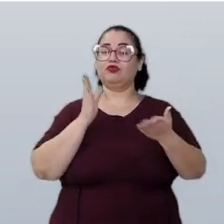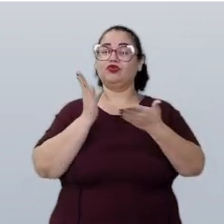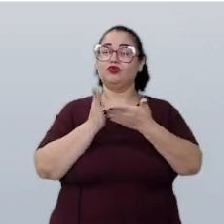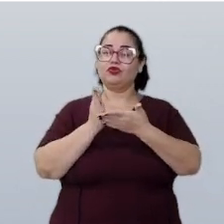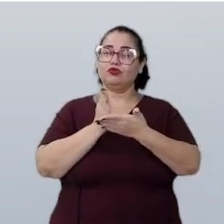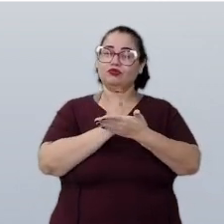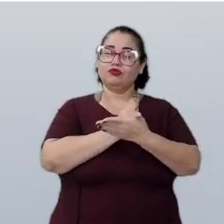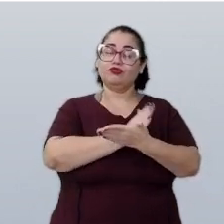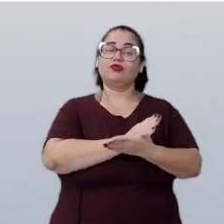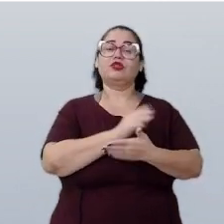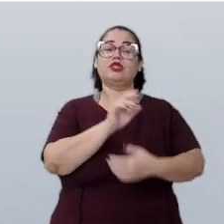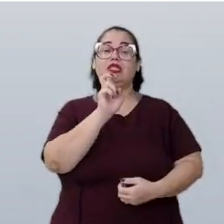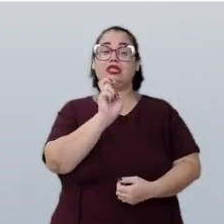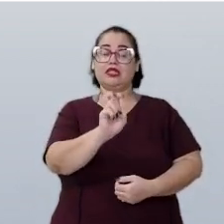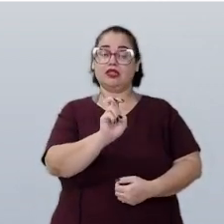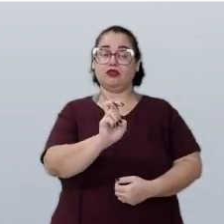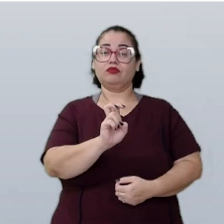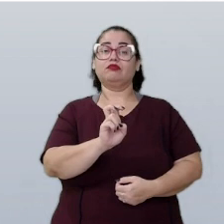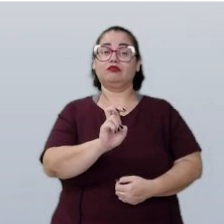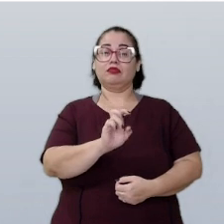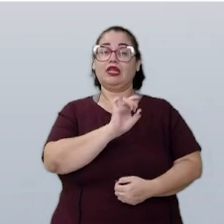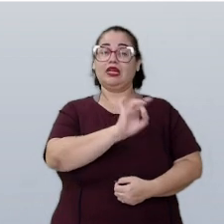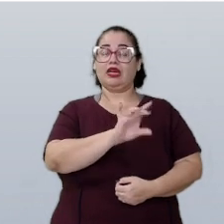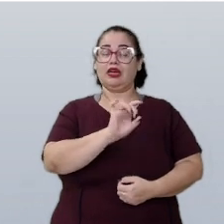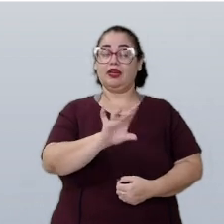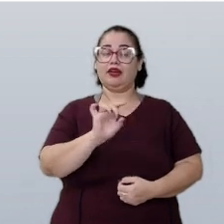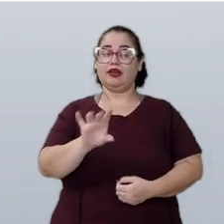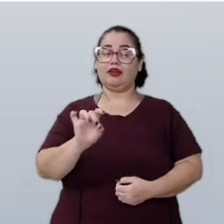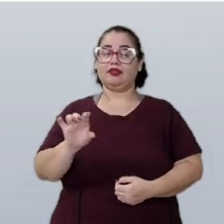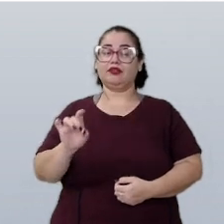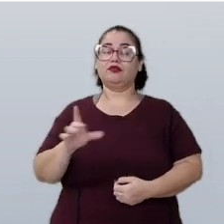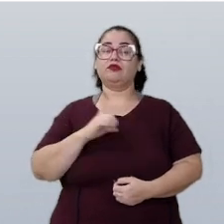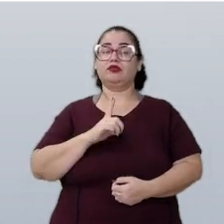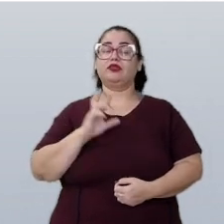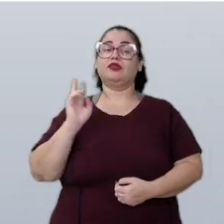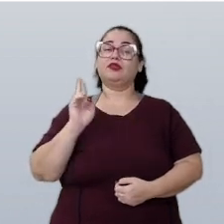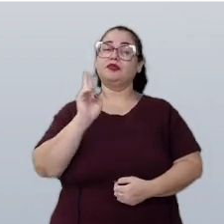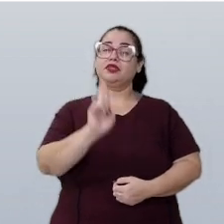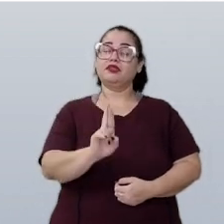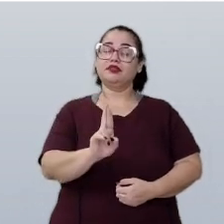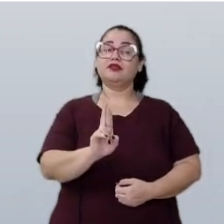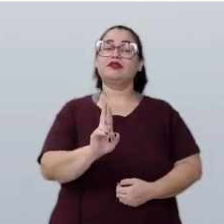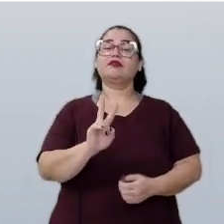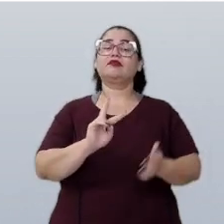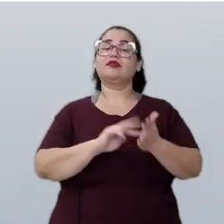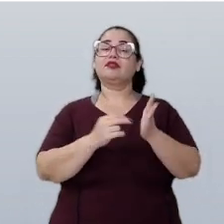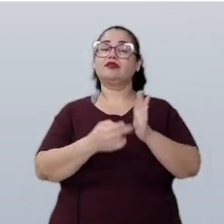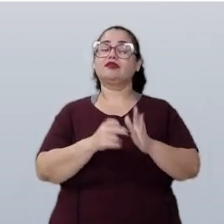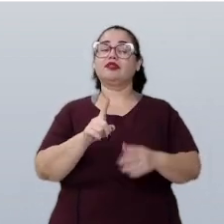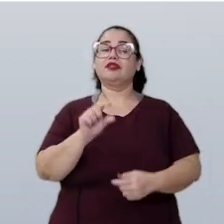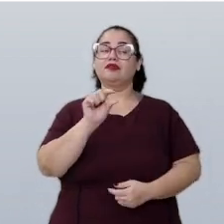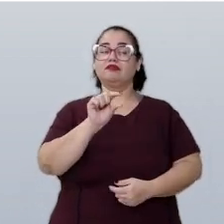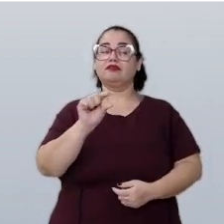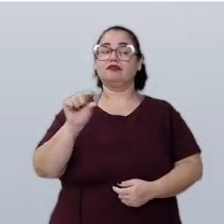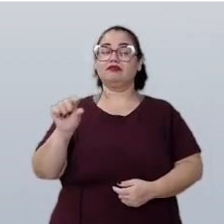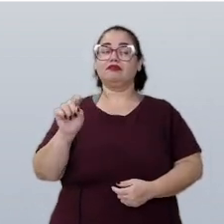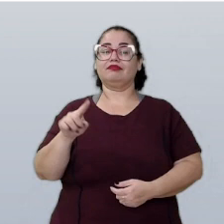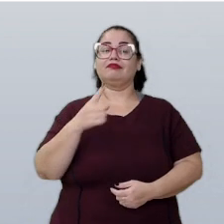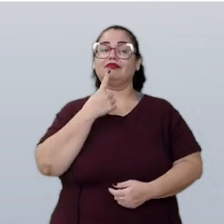dividido em cinco partes. E cada parte está representada por esse tamanho.